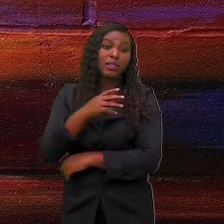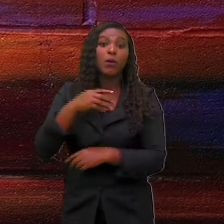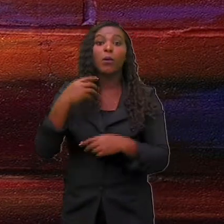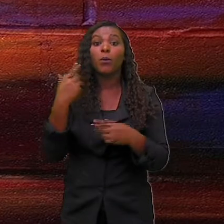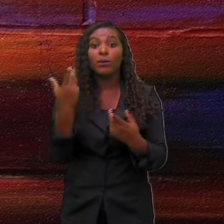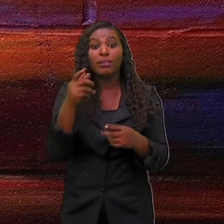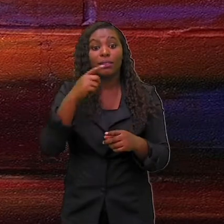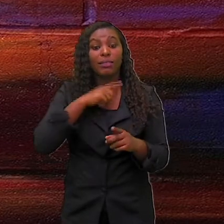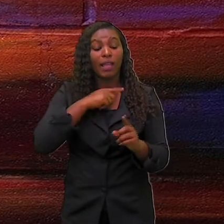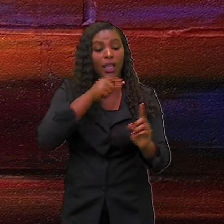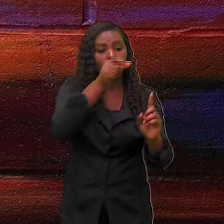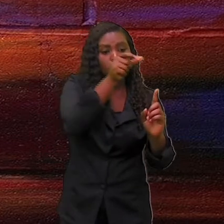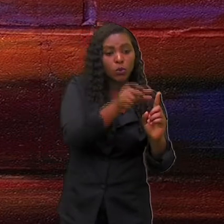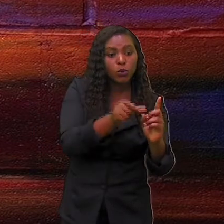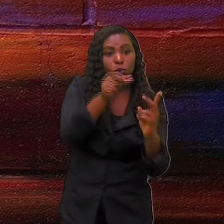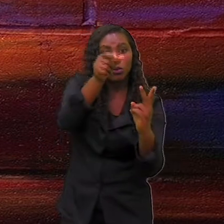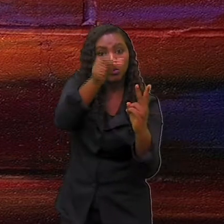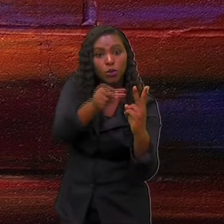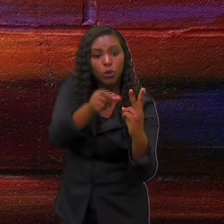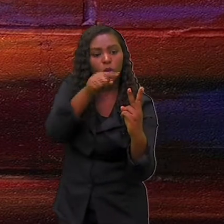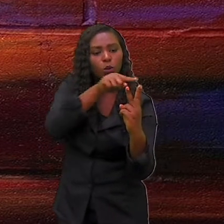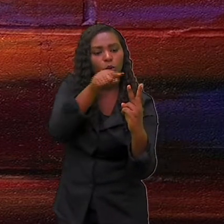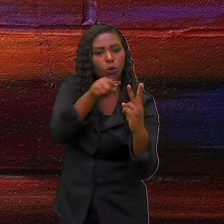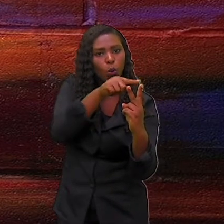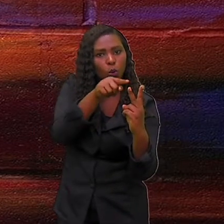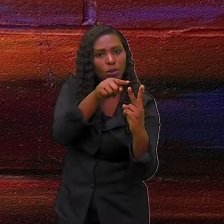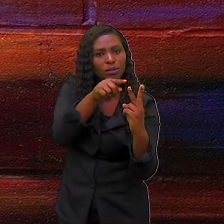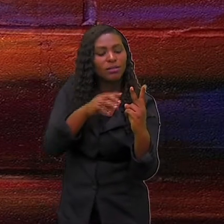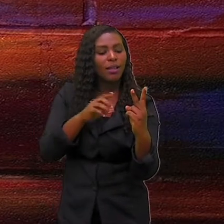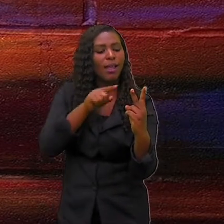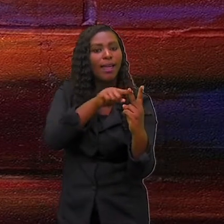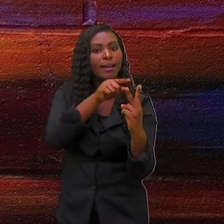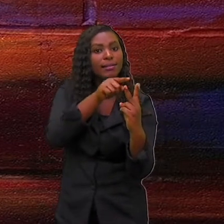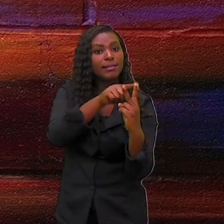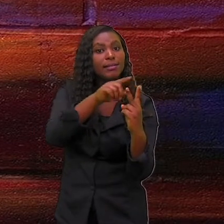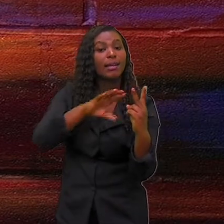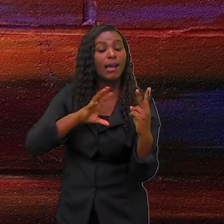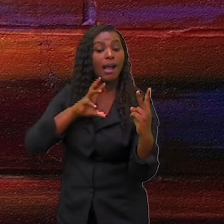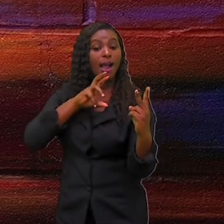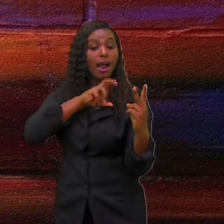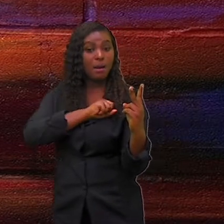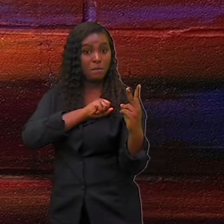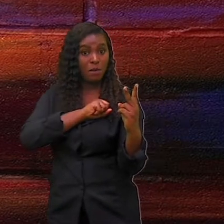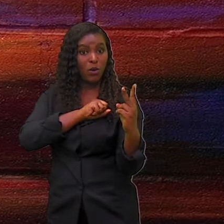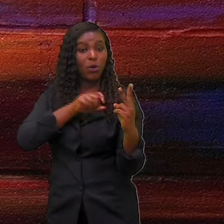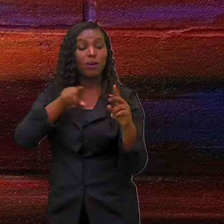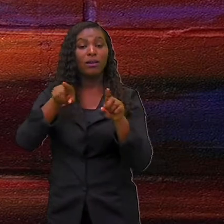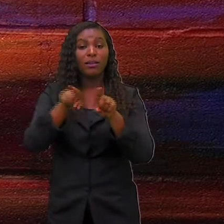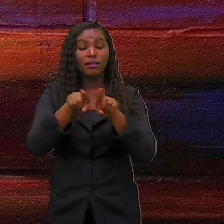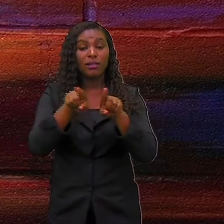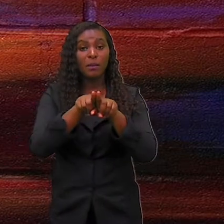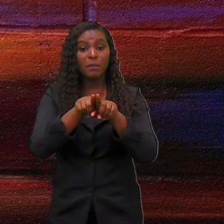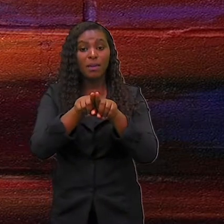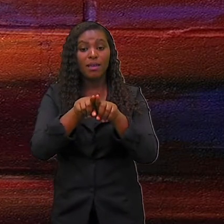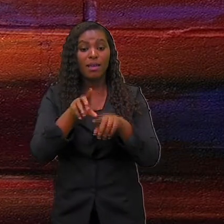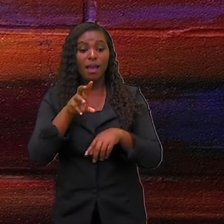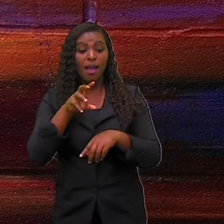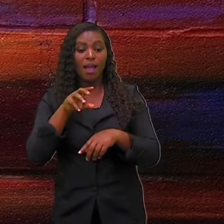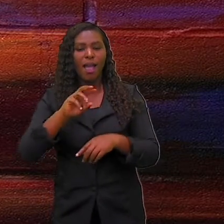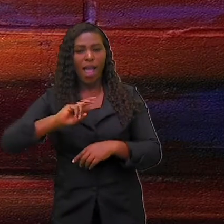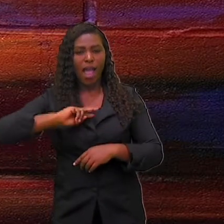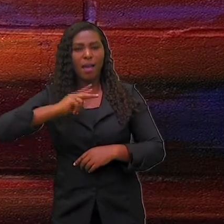recebem o benefício de se amarem. Não é mesmo? Por isso que chamamos essa